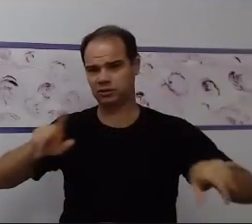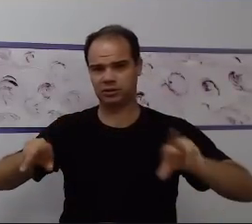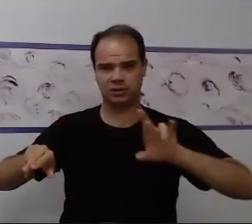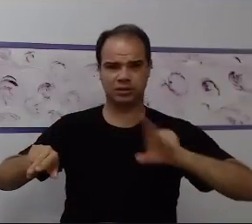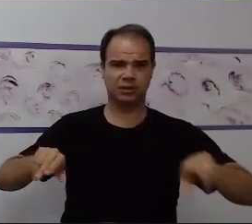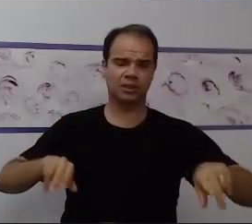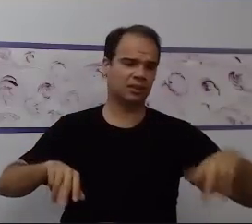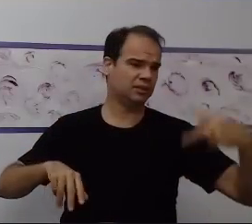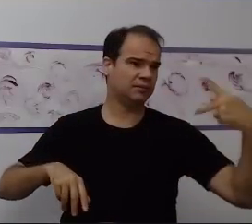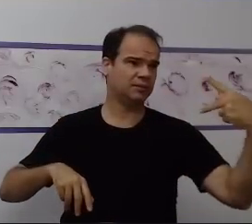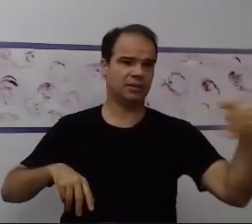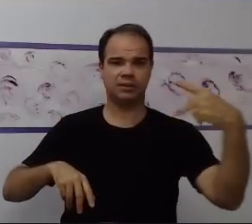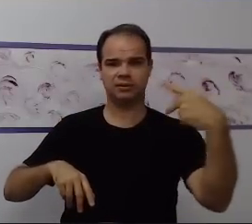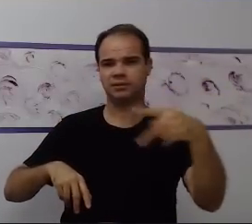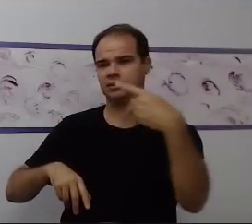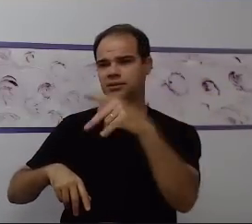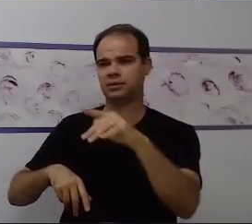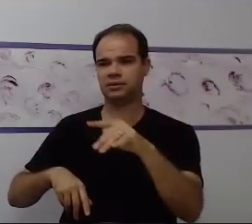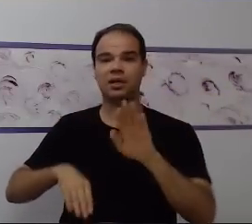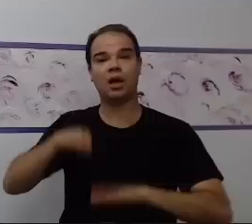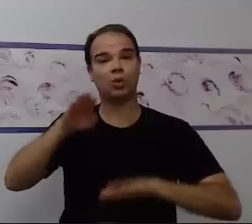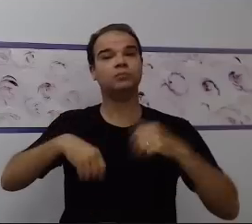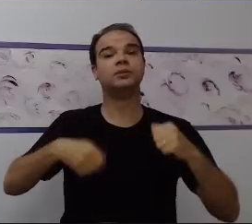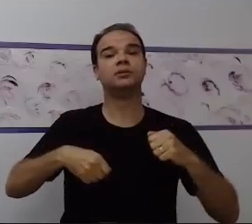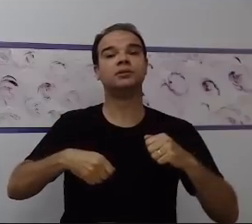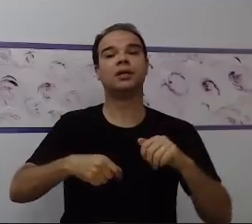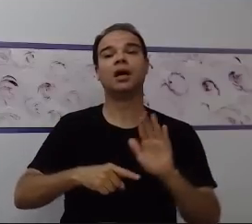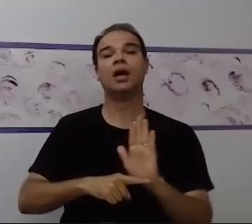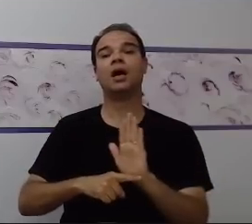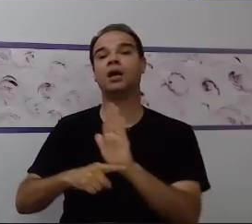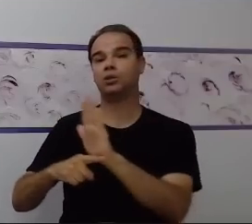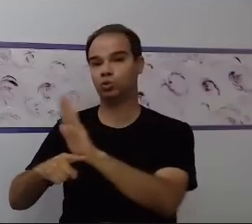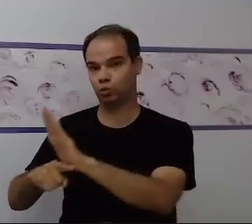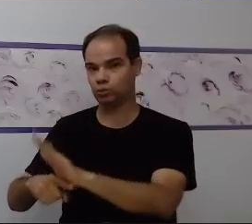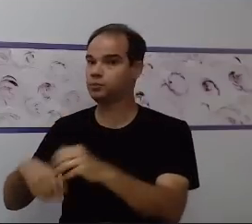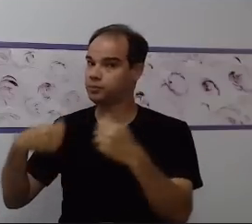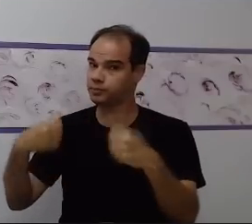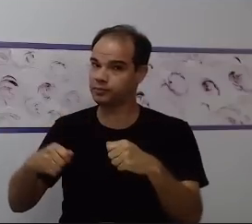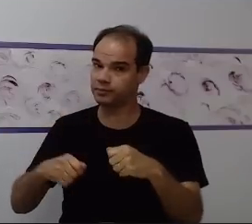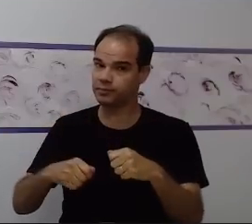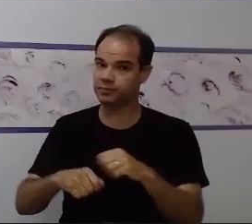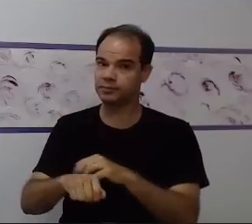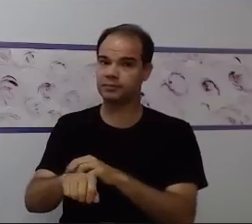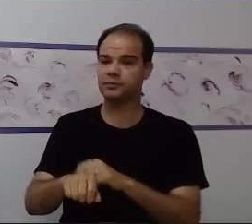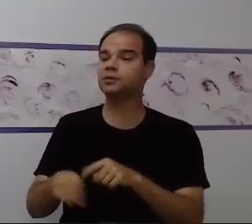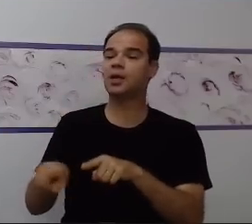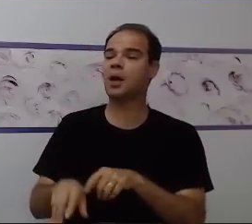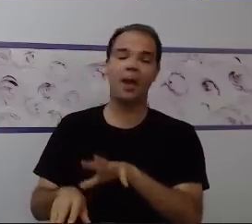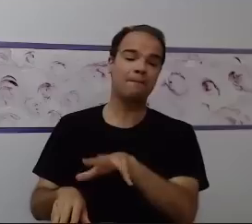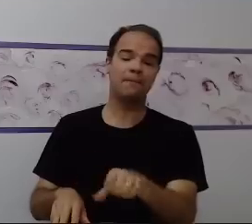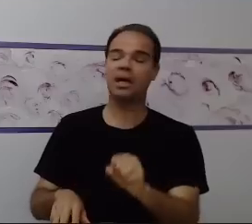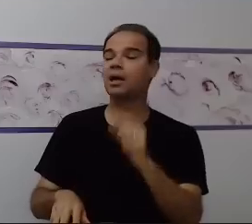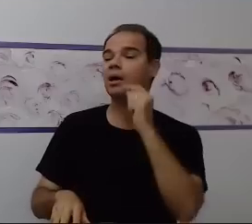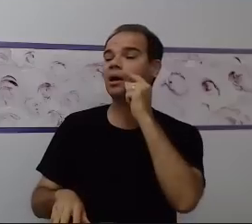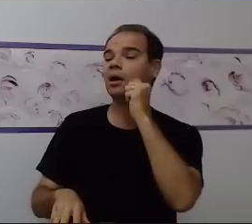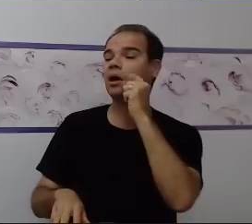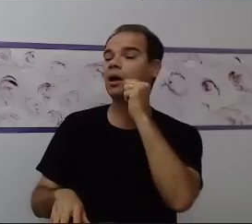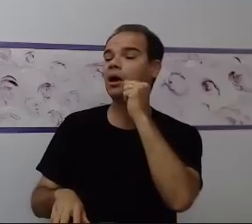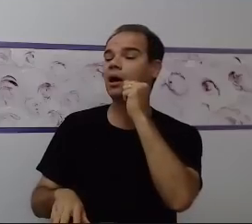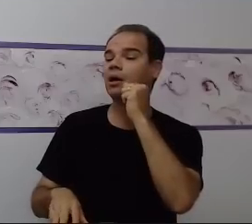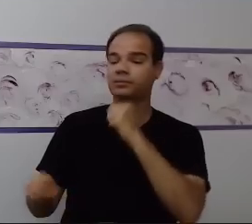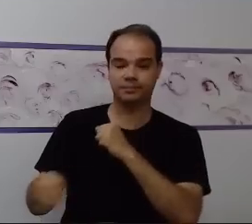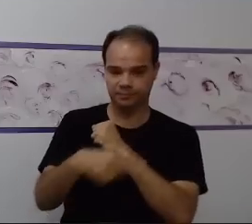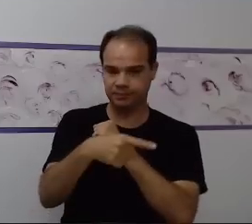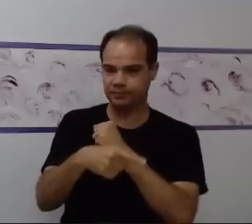crianças que precisam às vezes de ajuda, de auxílio, de modelagem, porque às vezes eu falo para essa criança, pega o lápis, escreve a